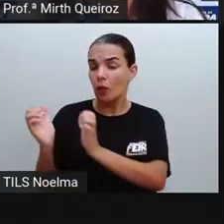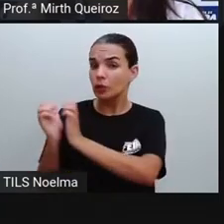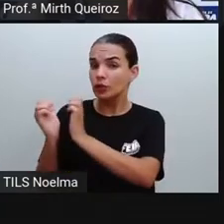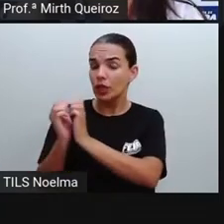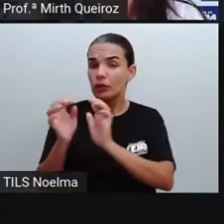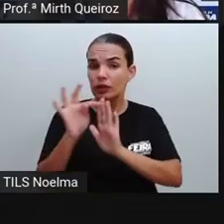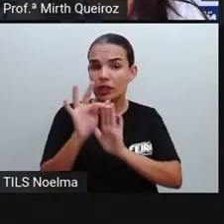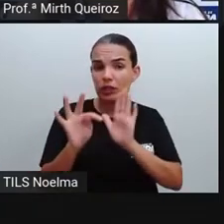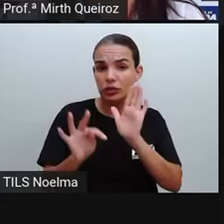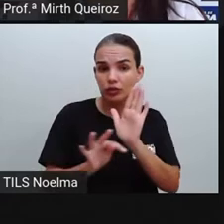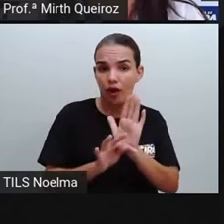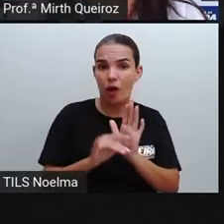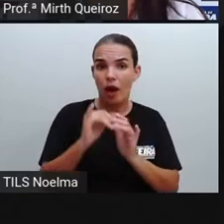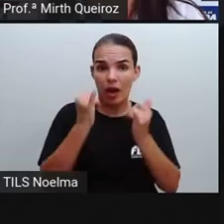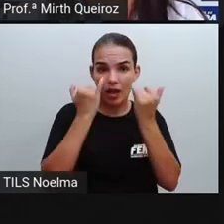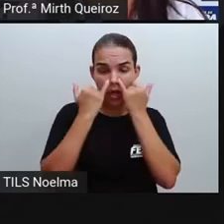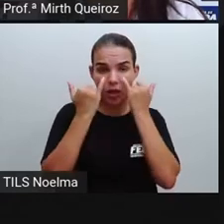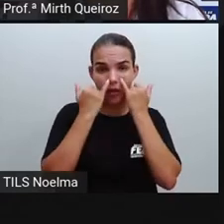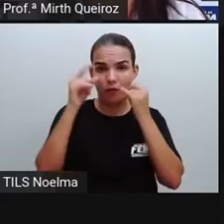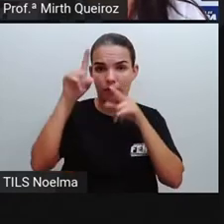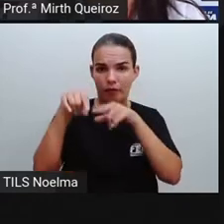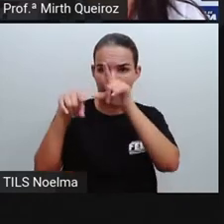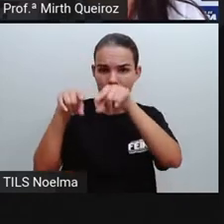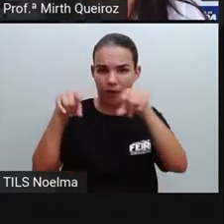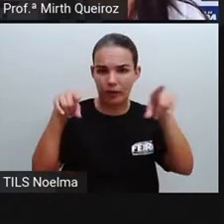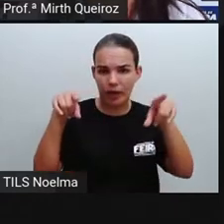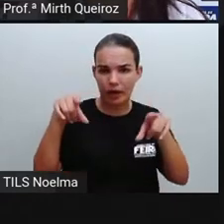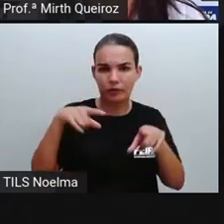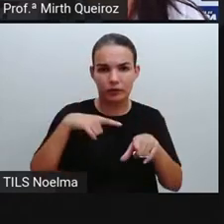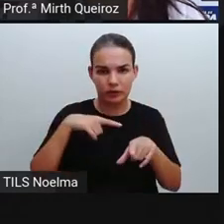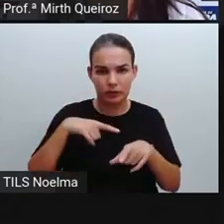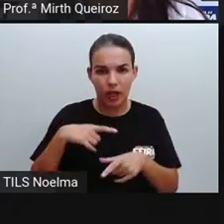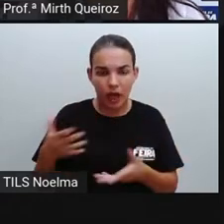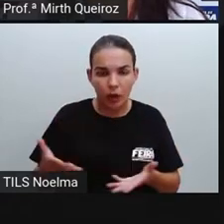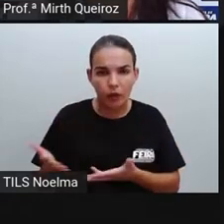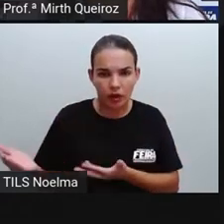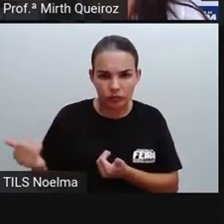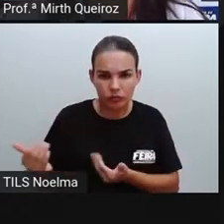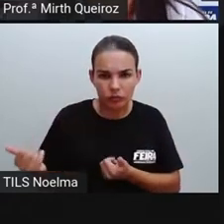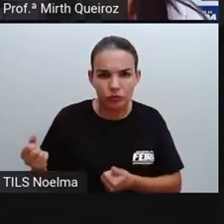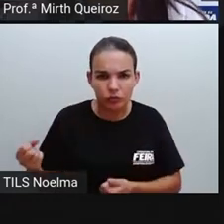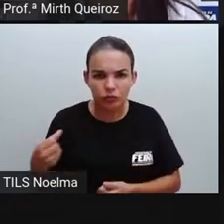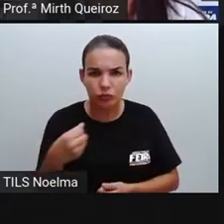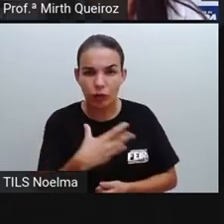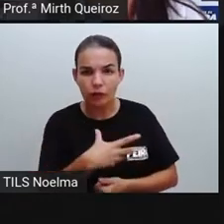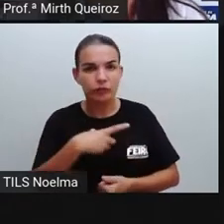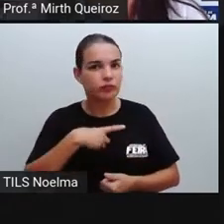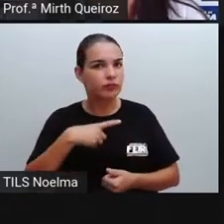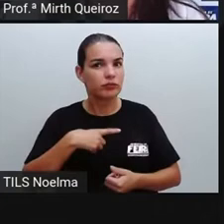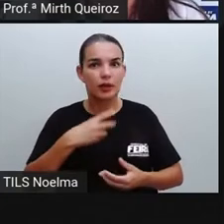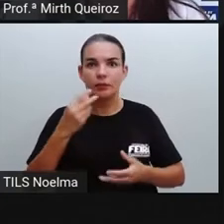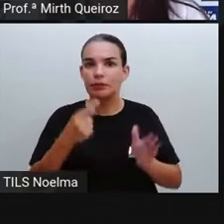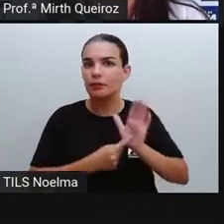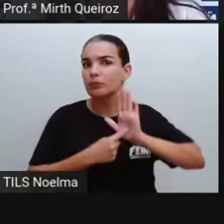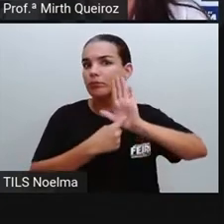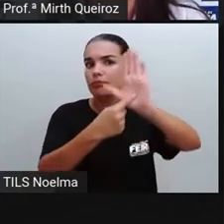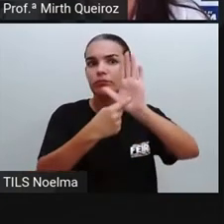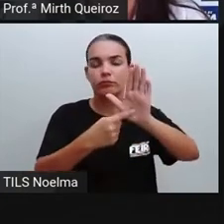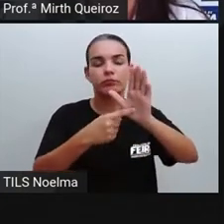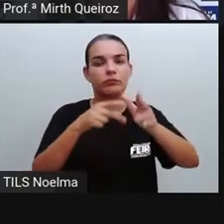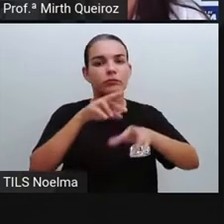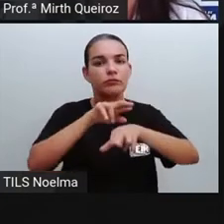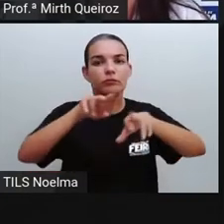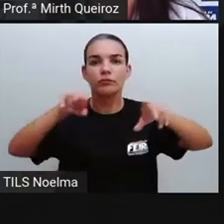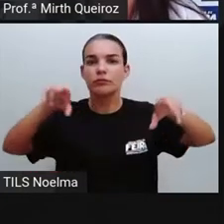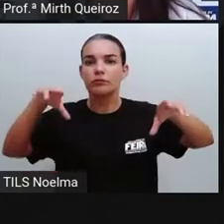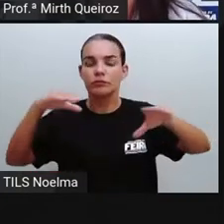recentemente, vem se destacando em variados meios de comunicação. E aí a gente